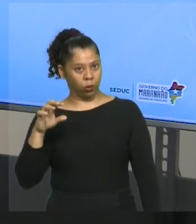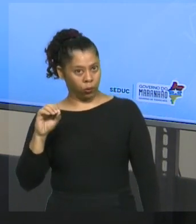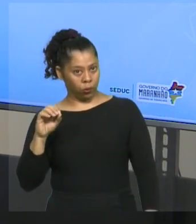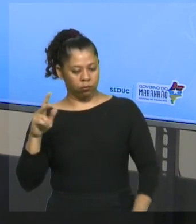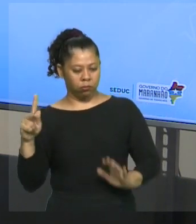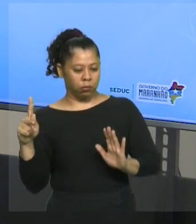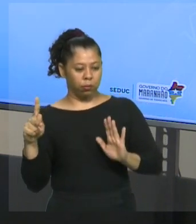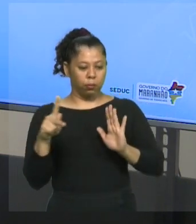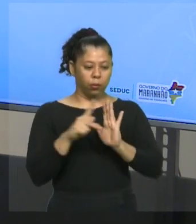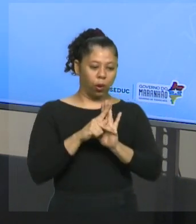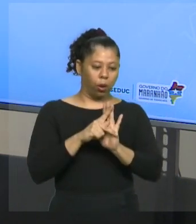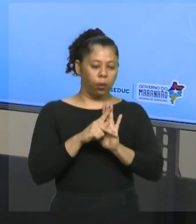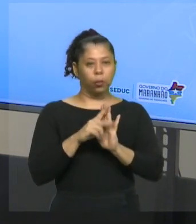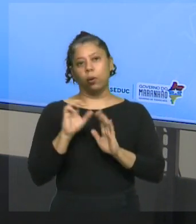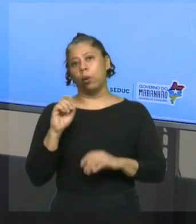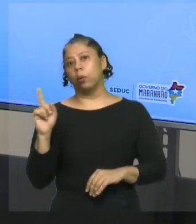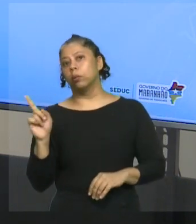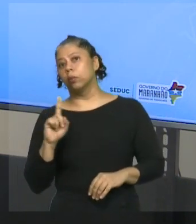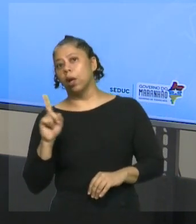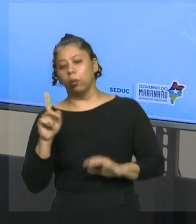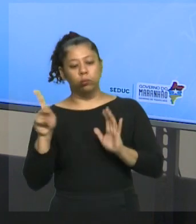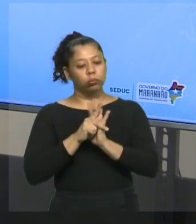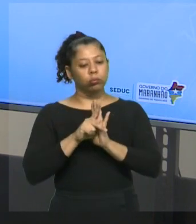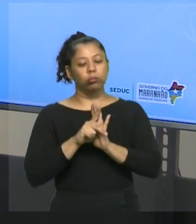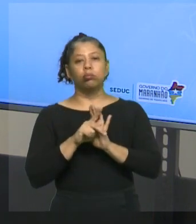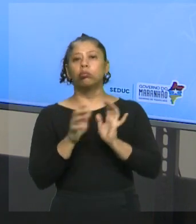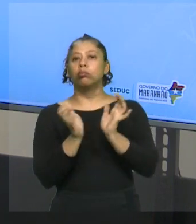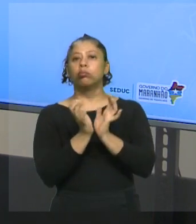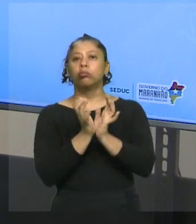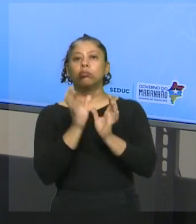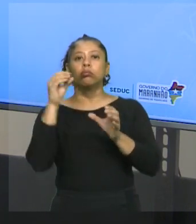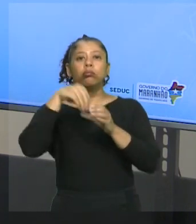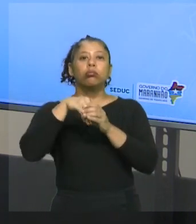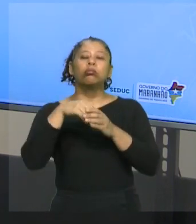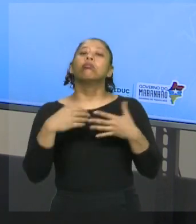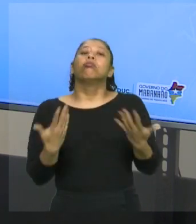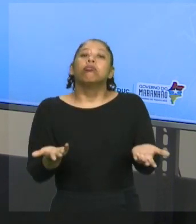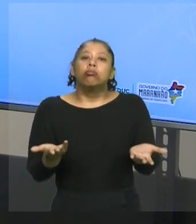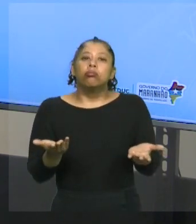ou não pertencer a um conjunto. Então, vamos lá.